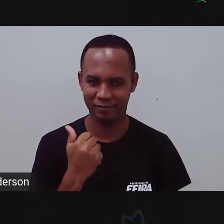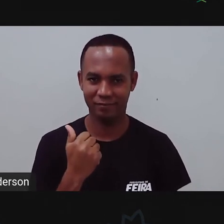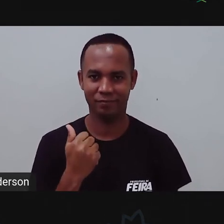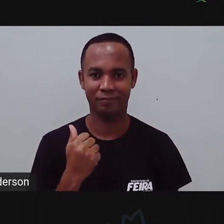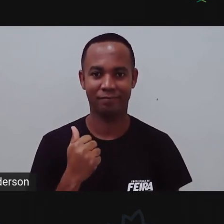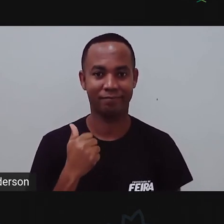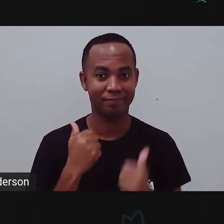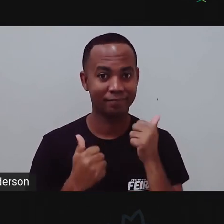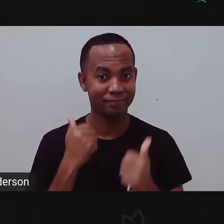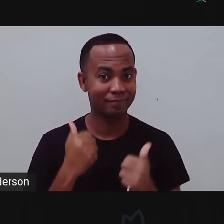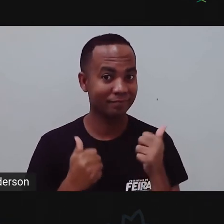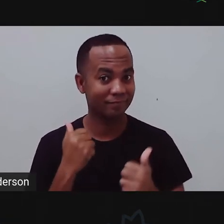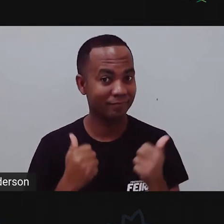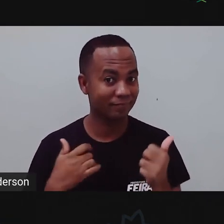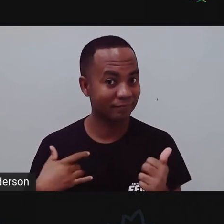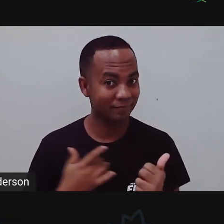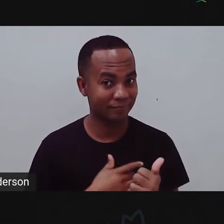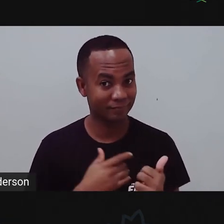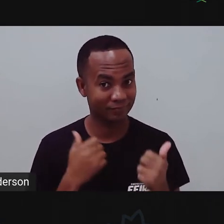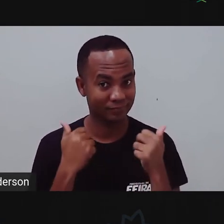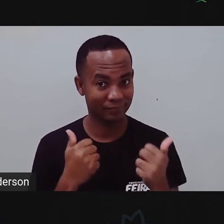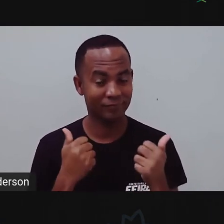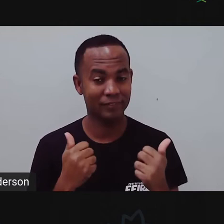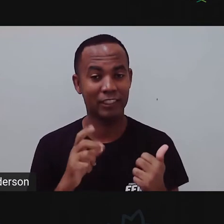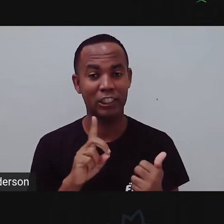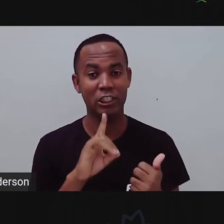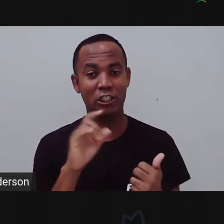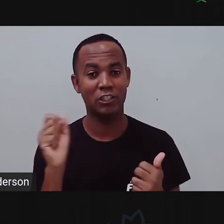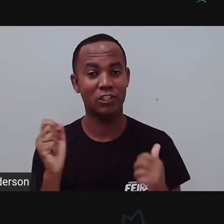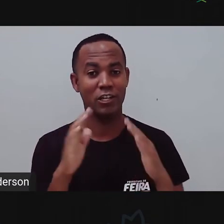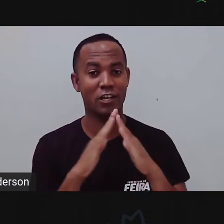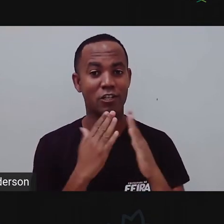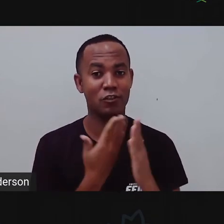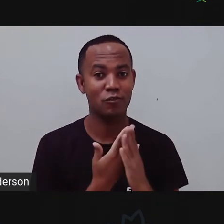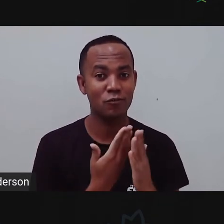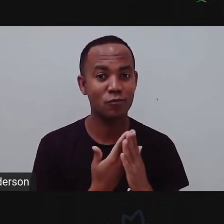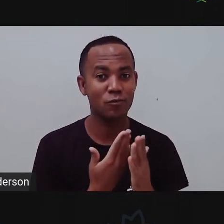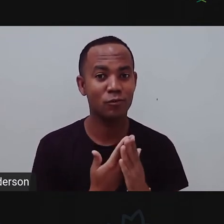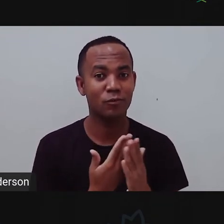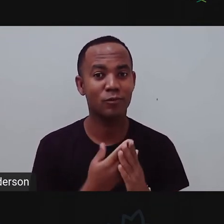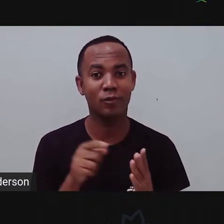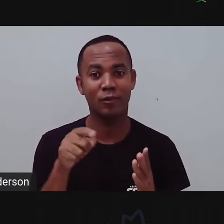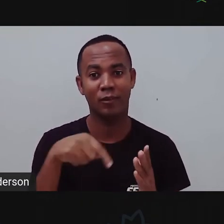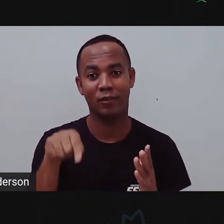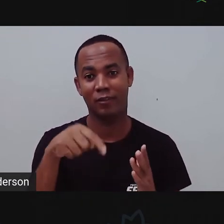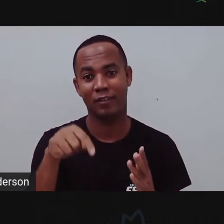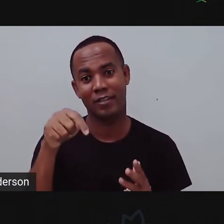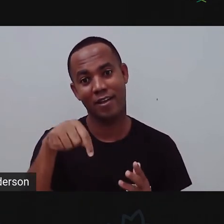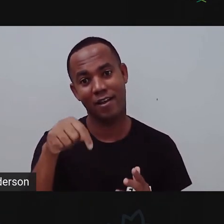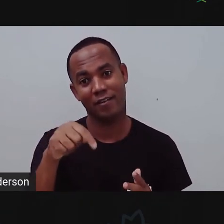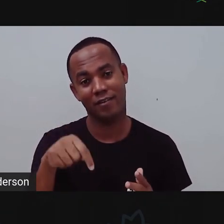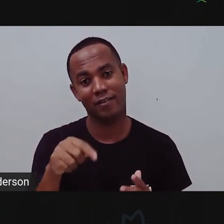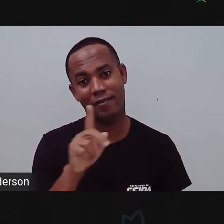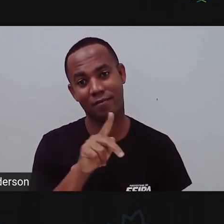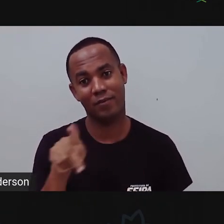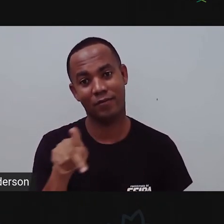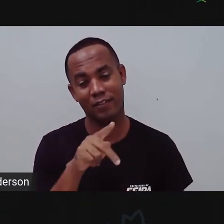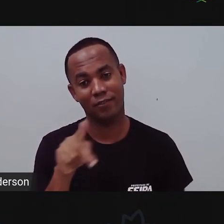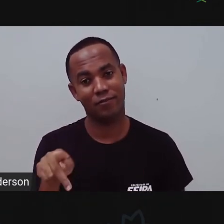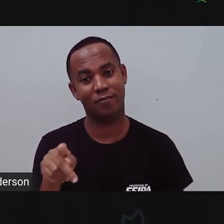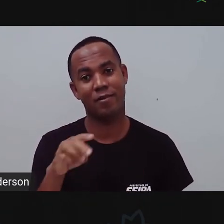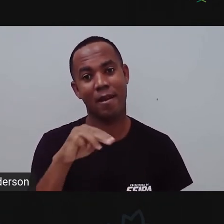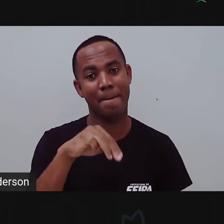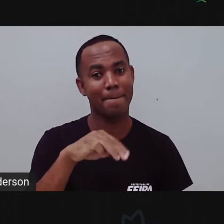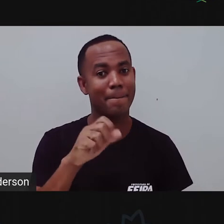Tudo bem com vocês? Mais um dia de aula aqui, né? Com a gente, ProMari e Anderson, com vocês. E aí,